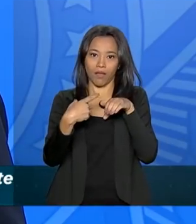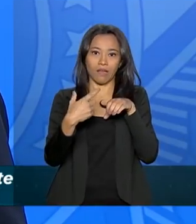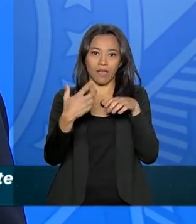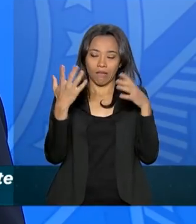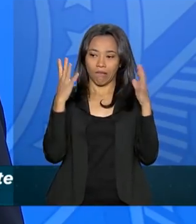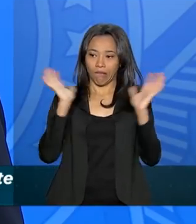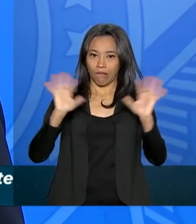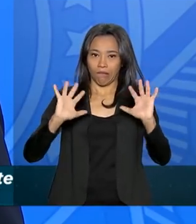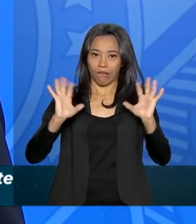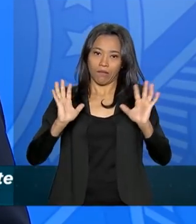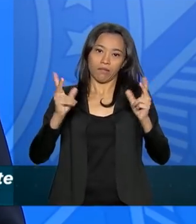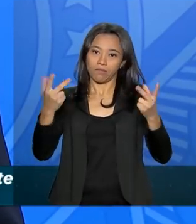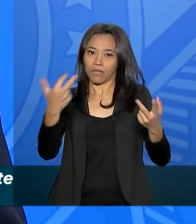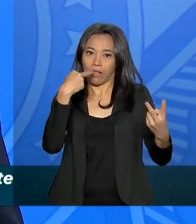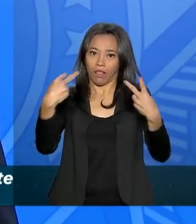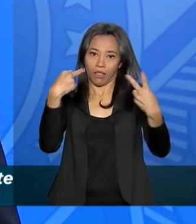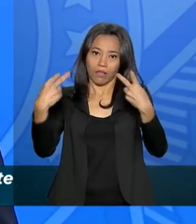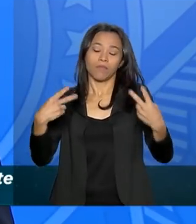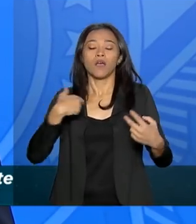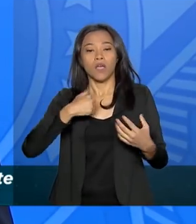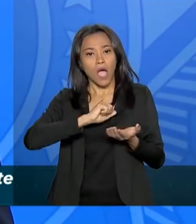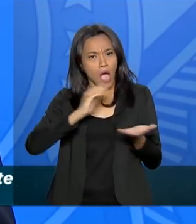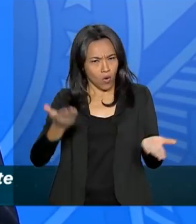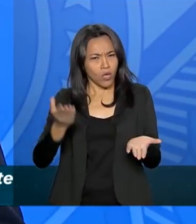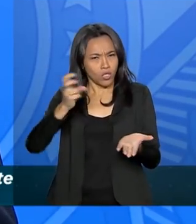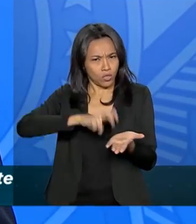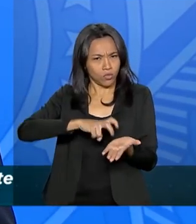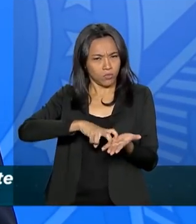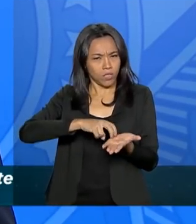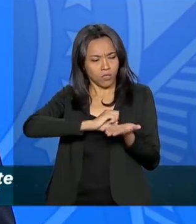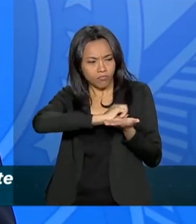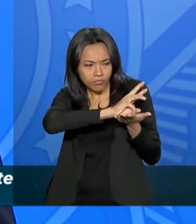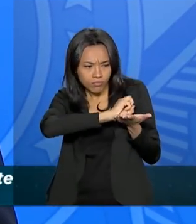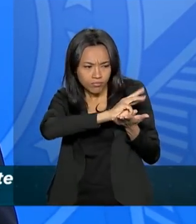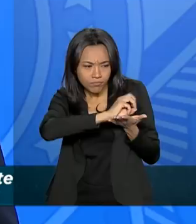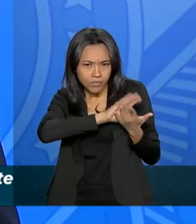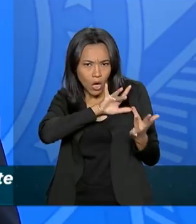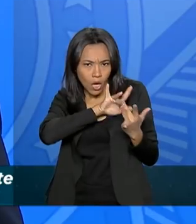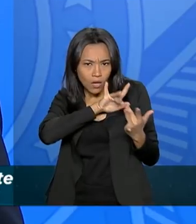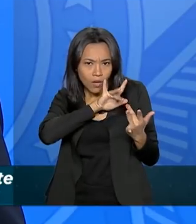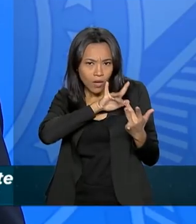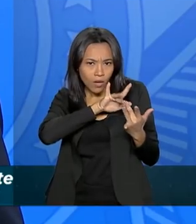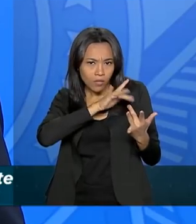toda. O Onyx, troquei mensagem no WhatsApp agora de manhã, está tranquilo, em paz.